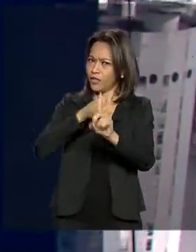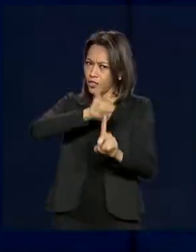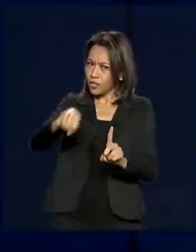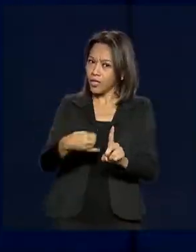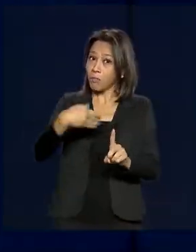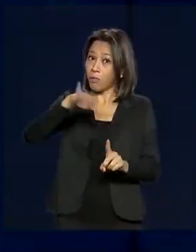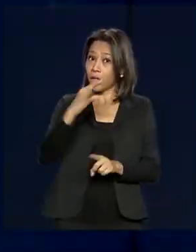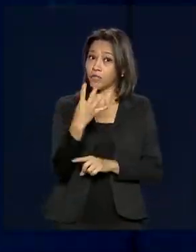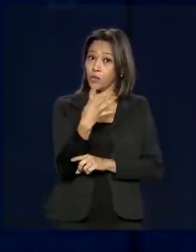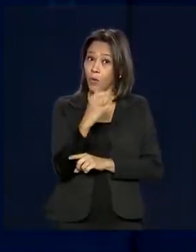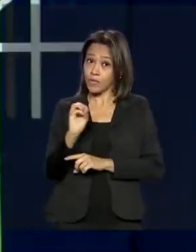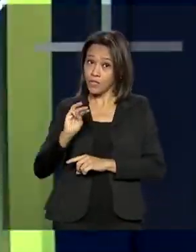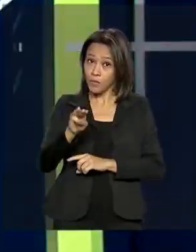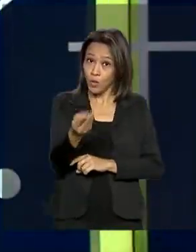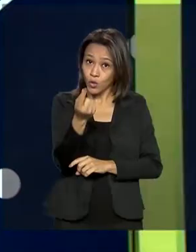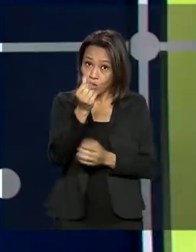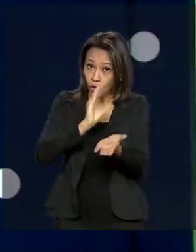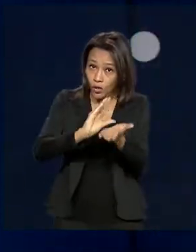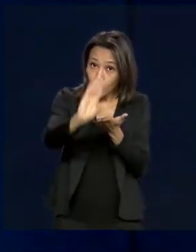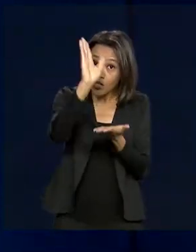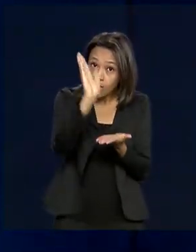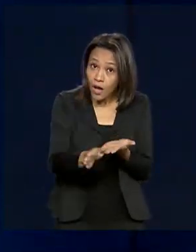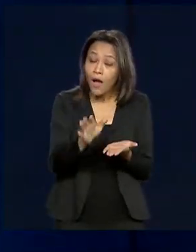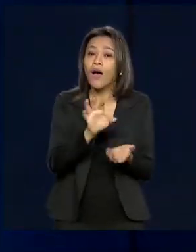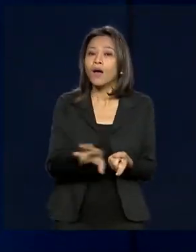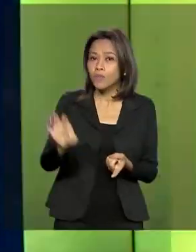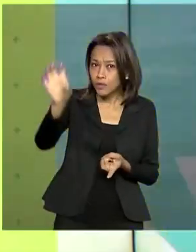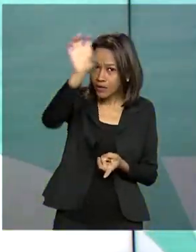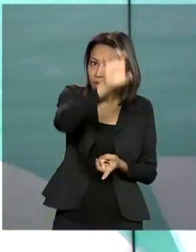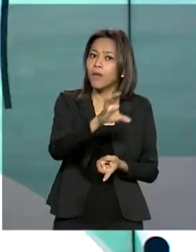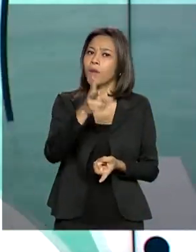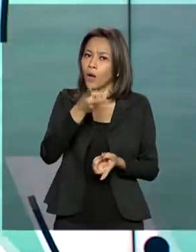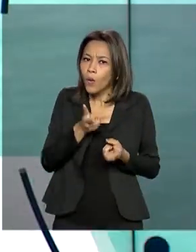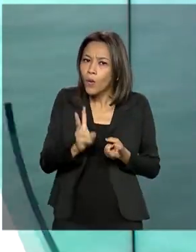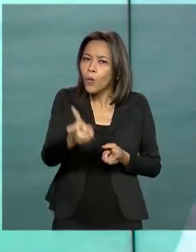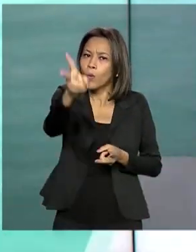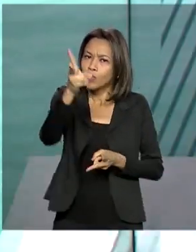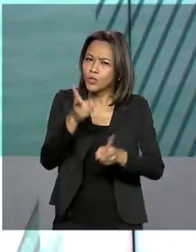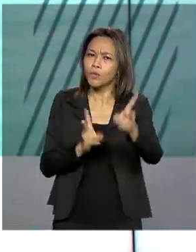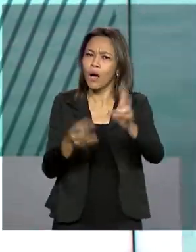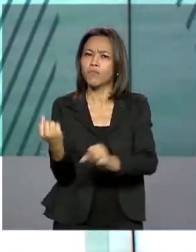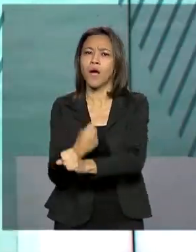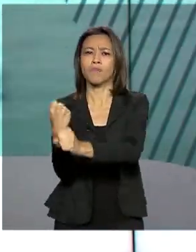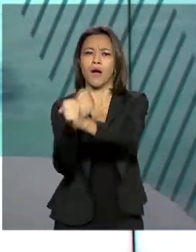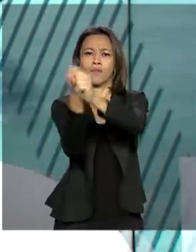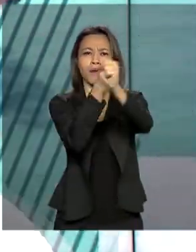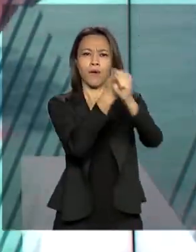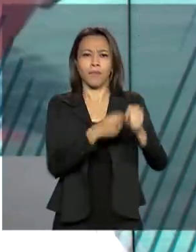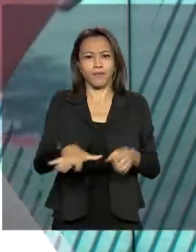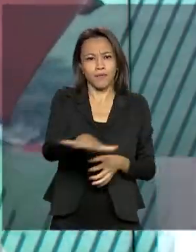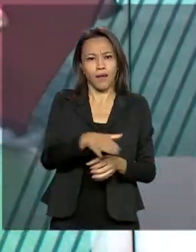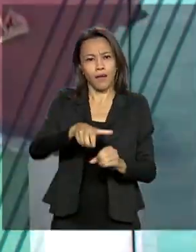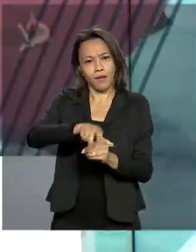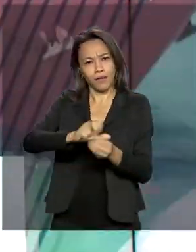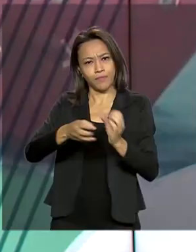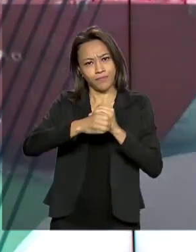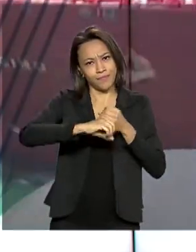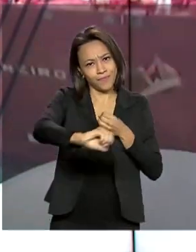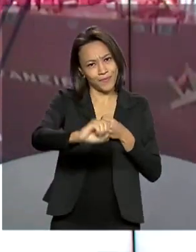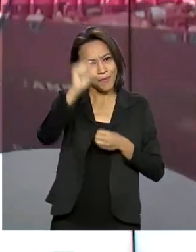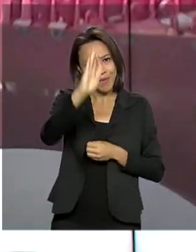orçamento geral foram repassados aos estados para garantir a continuidade de empreendimentos de saneamento básico pelo país.